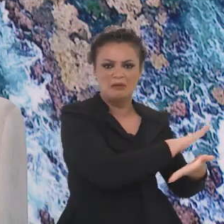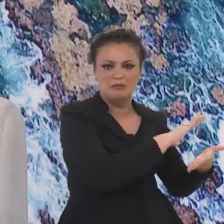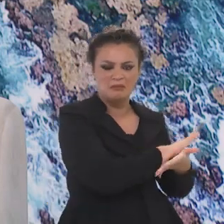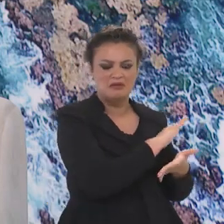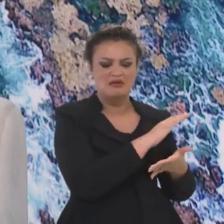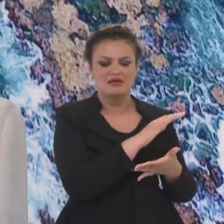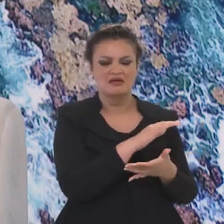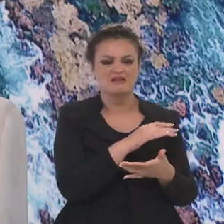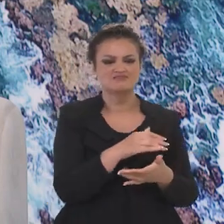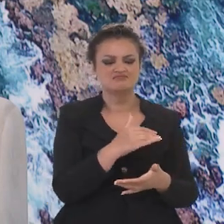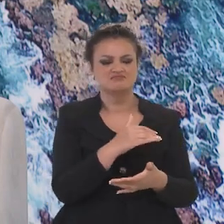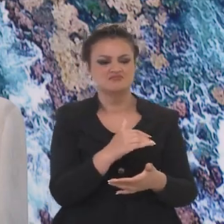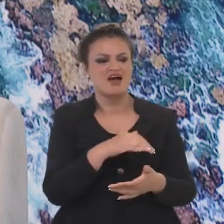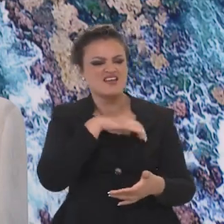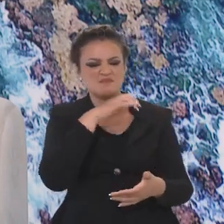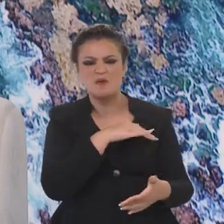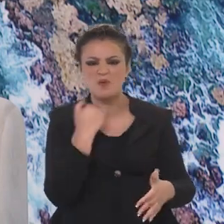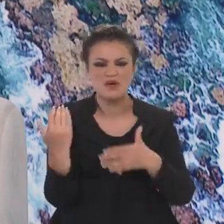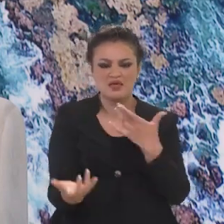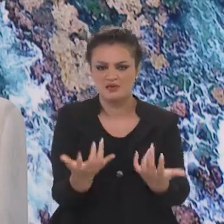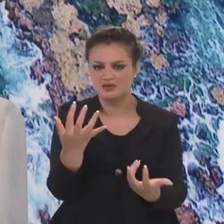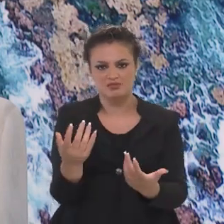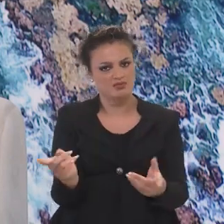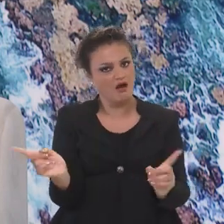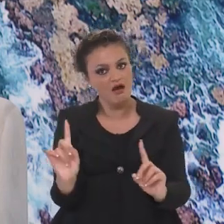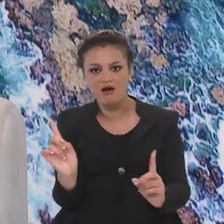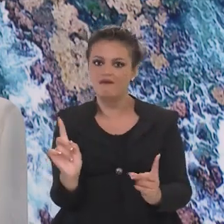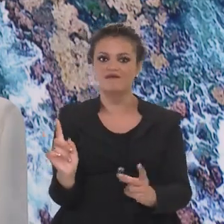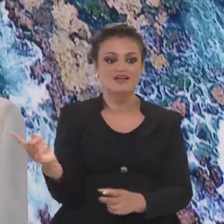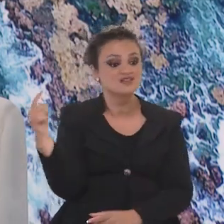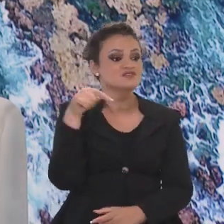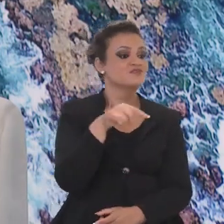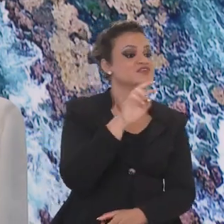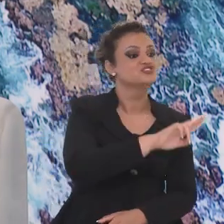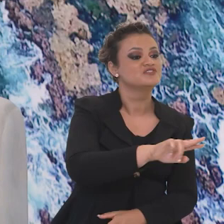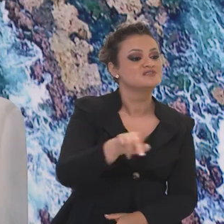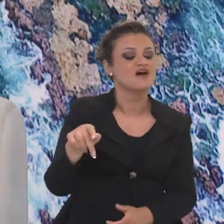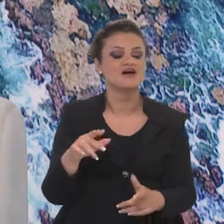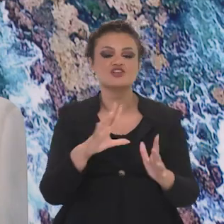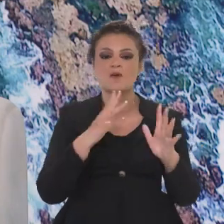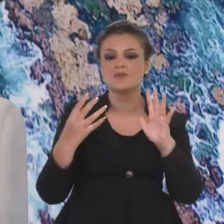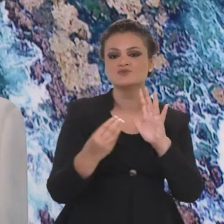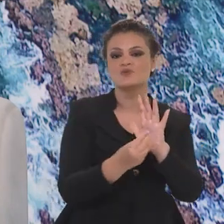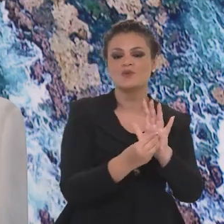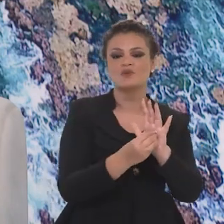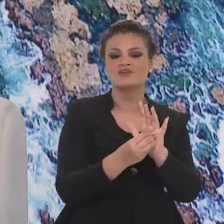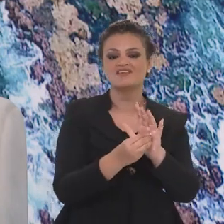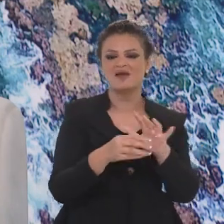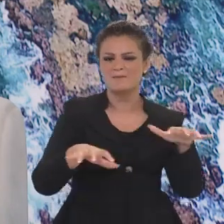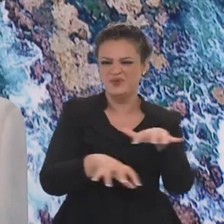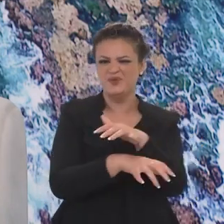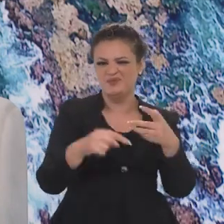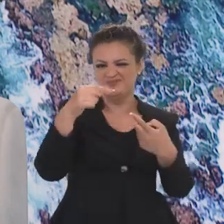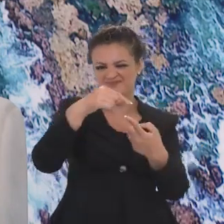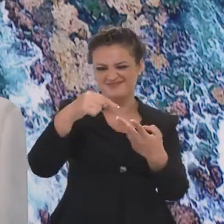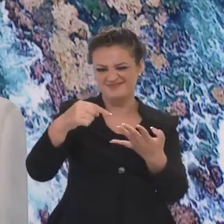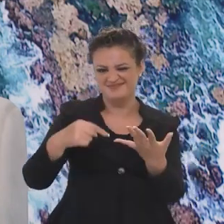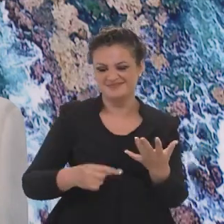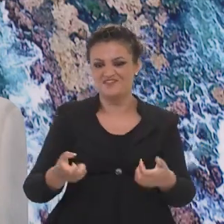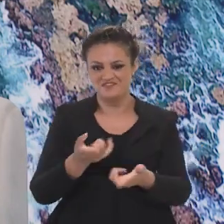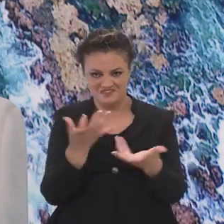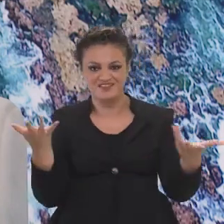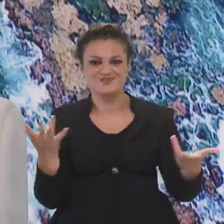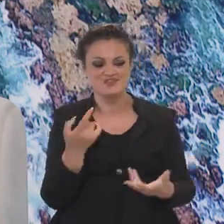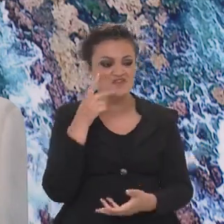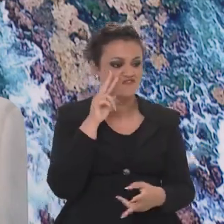ver a extinção de fauna, de flora, para ver queimada. Não. As pessoas querem vir para cá para ver a diversidade da Amazônia, para ver o Pantanal, para ver